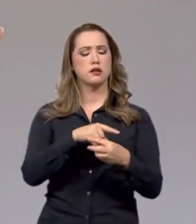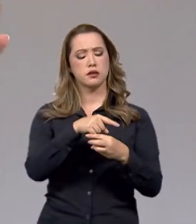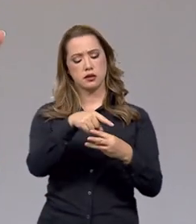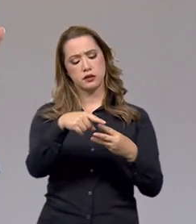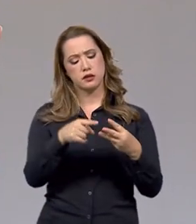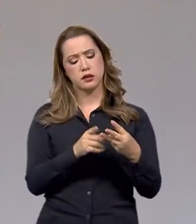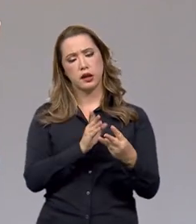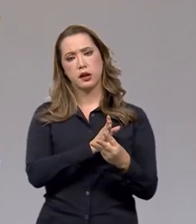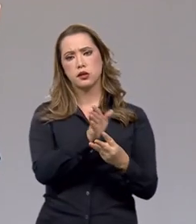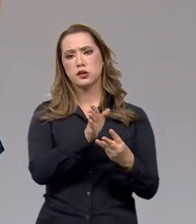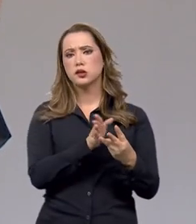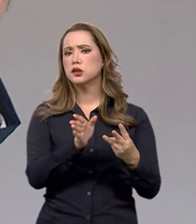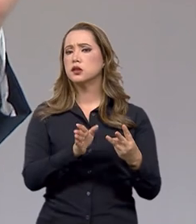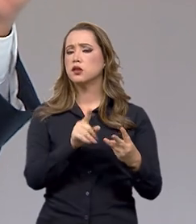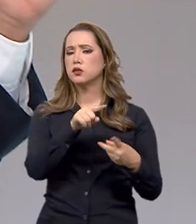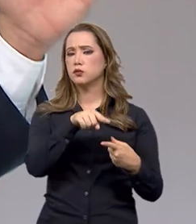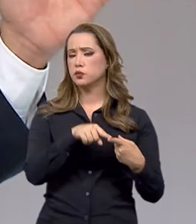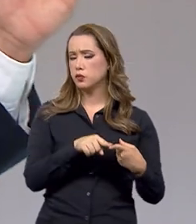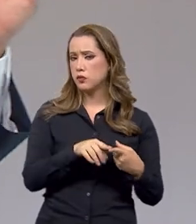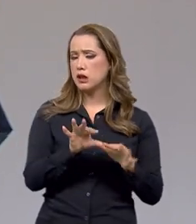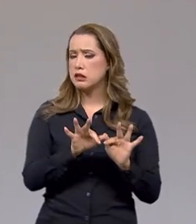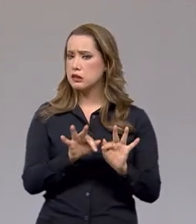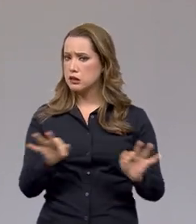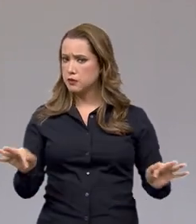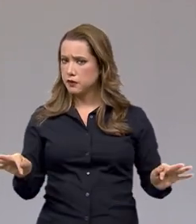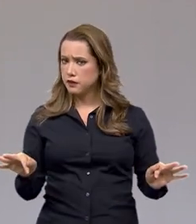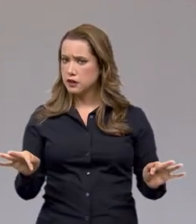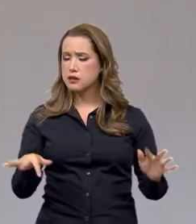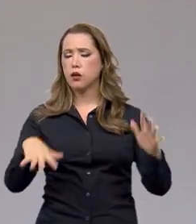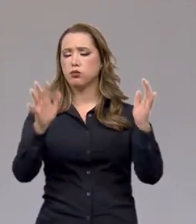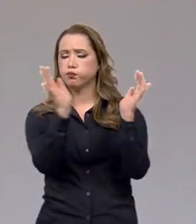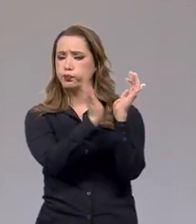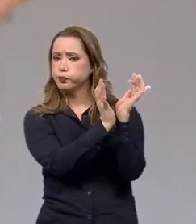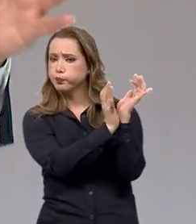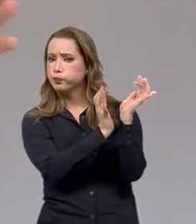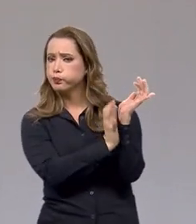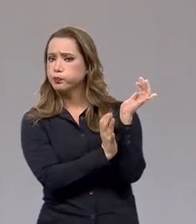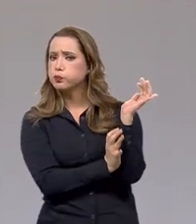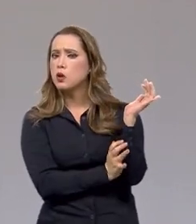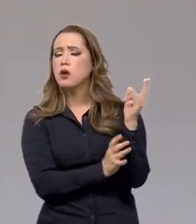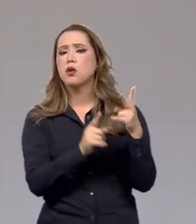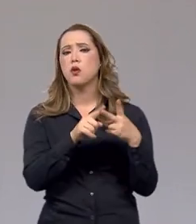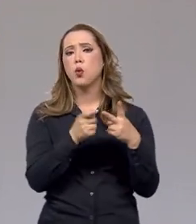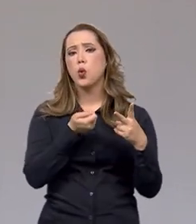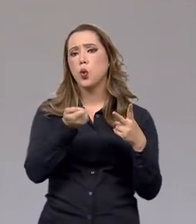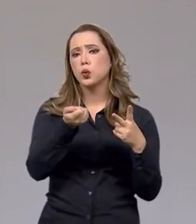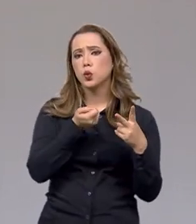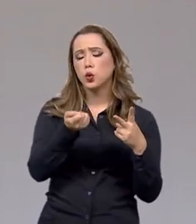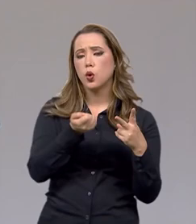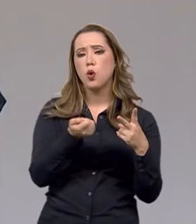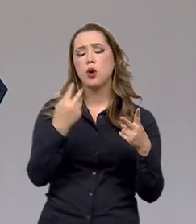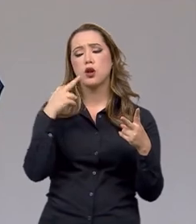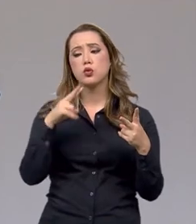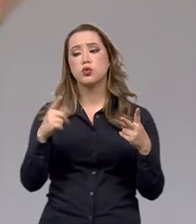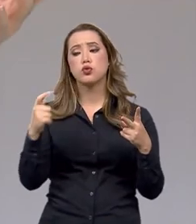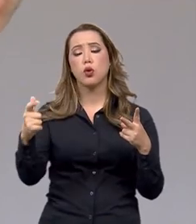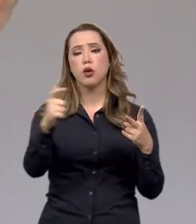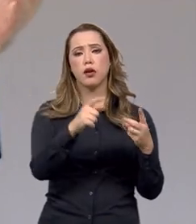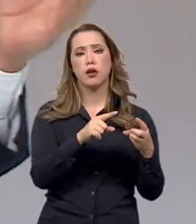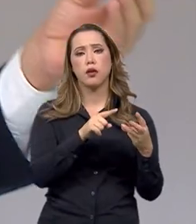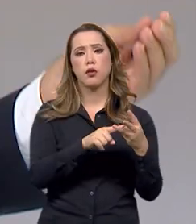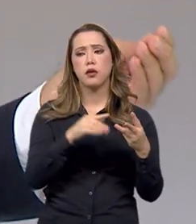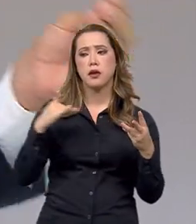grandes diretrizes? Seriam simplificação e desburocratização, rastreadibilidade desses produtos e mercadorias e